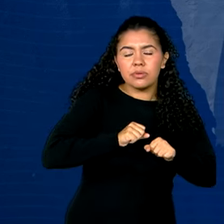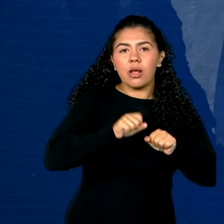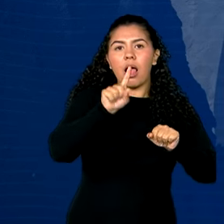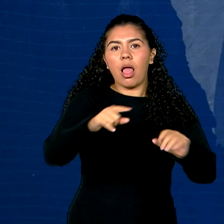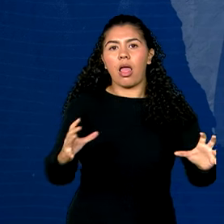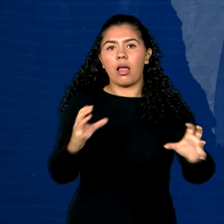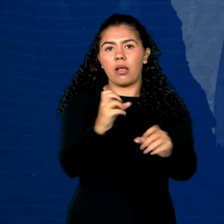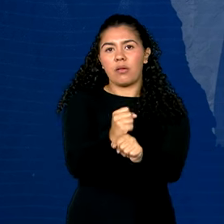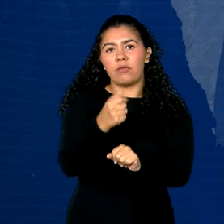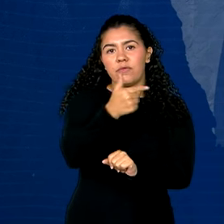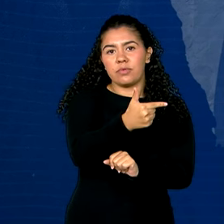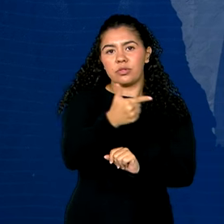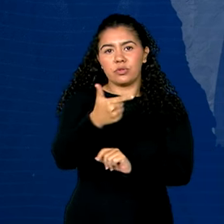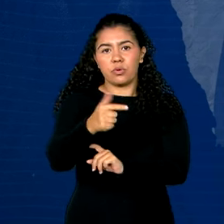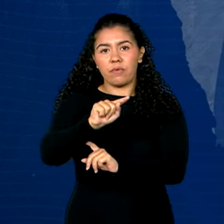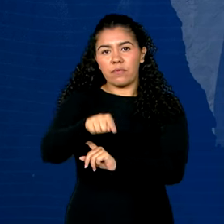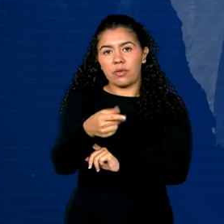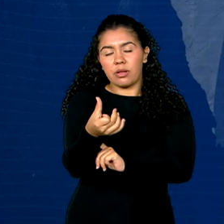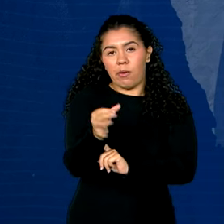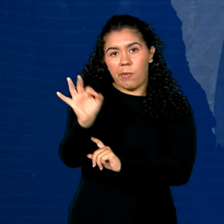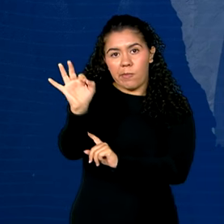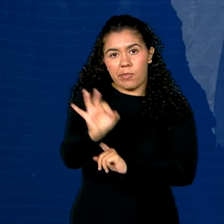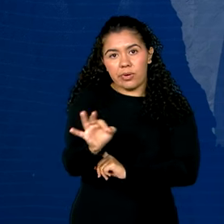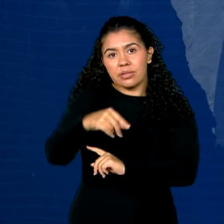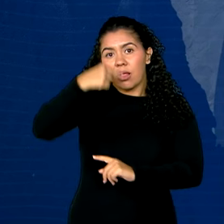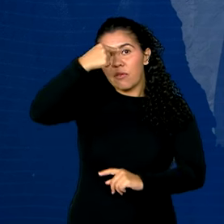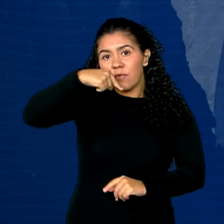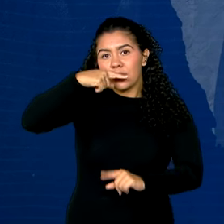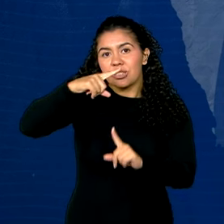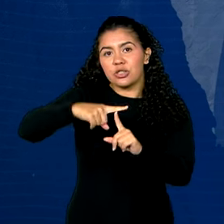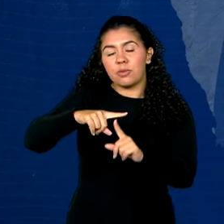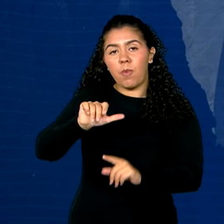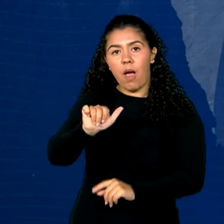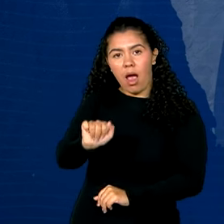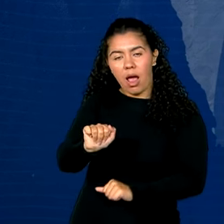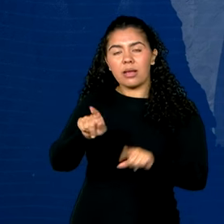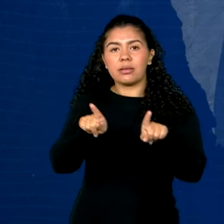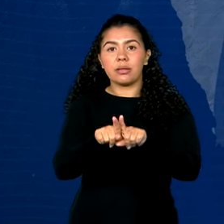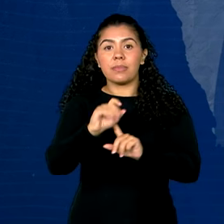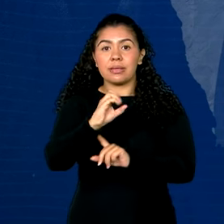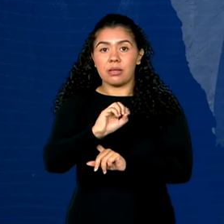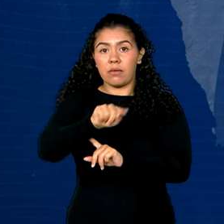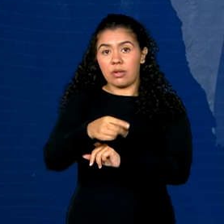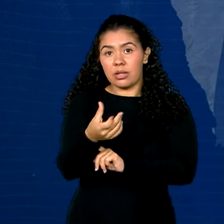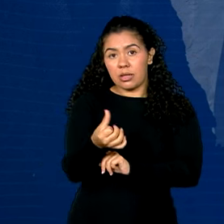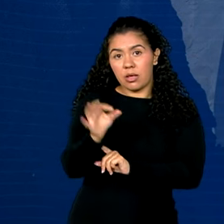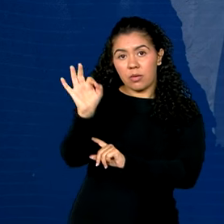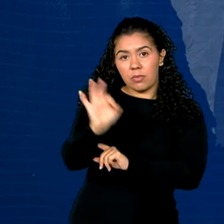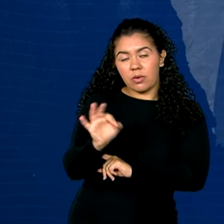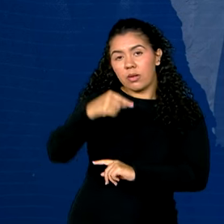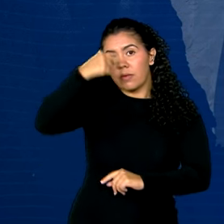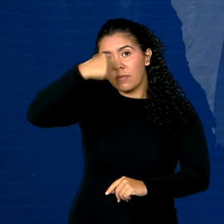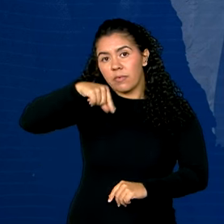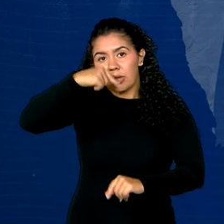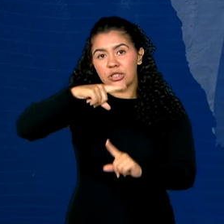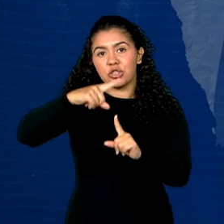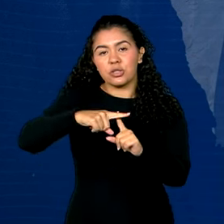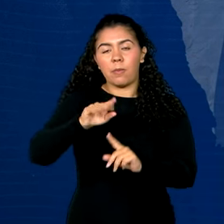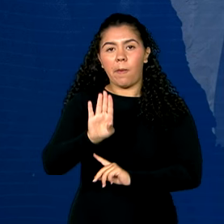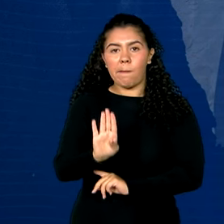22,6% para influenza A e 0,6% para influenza B,